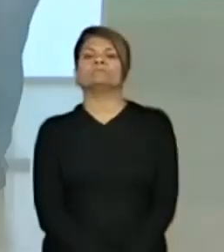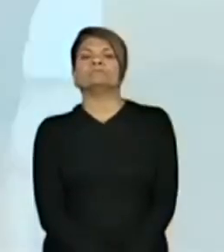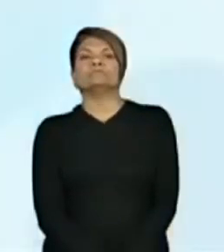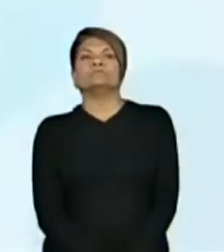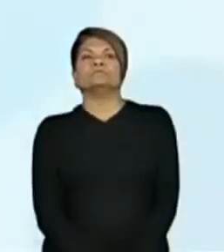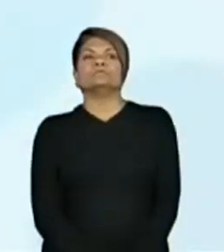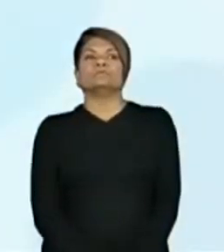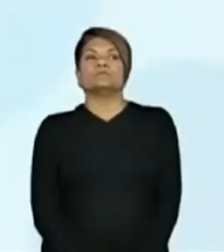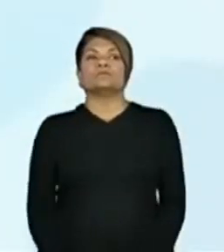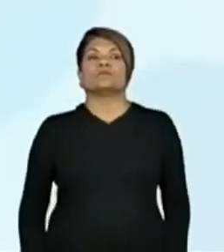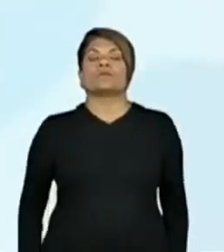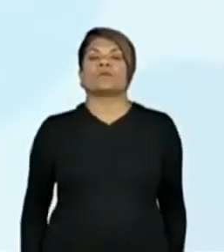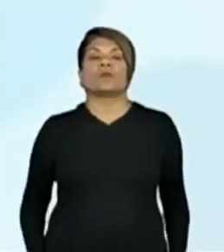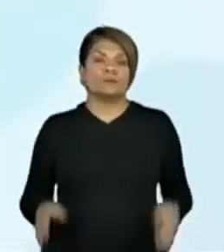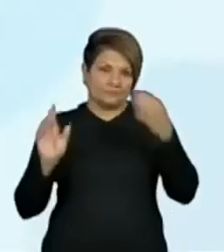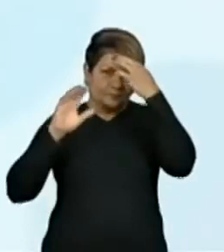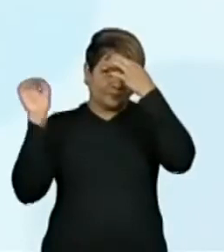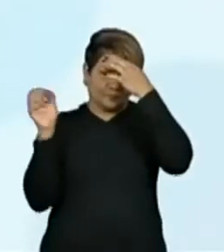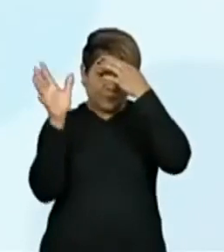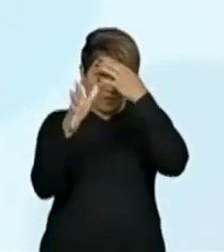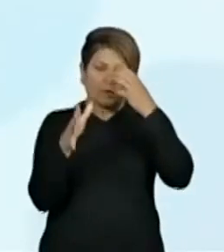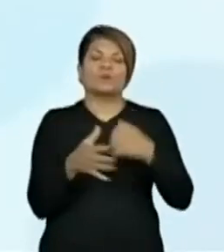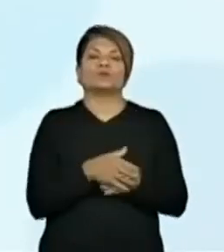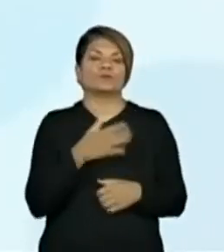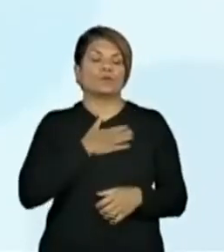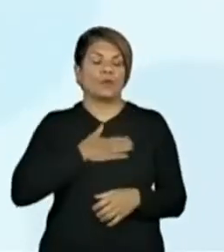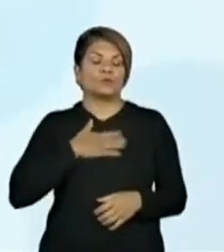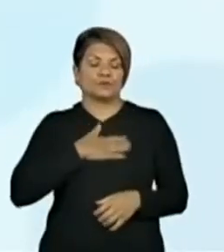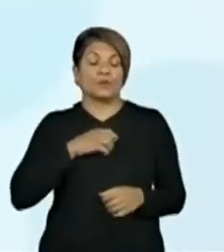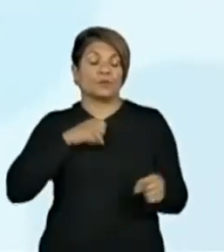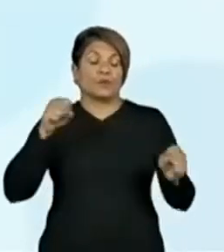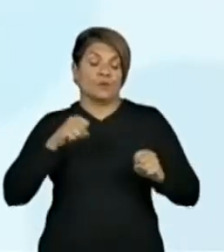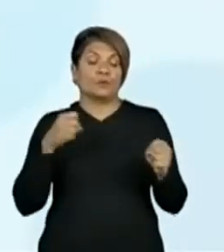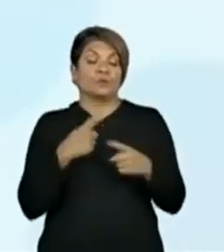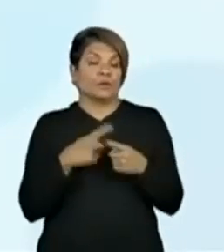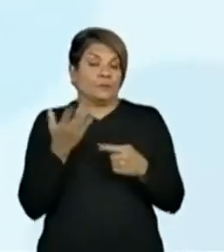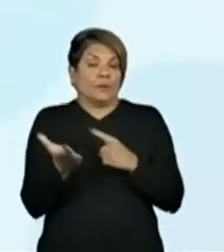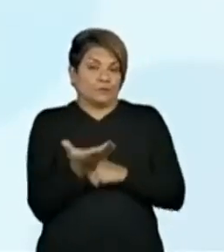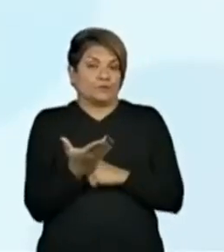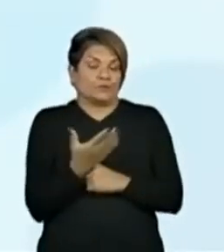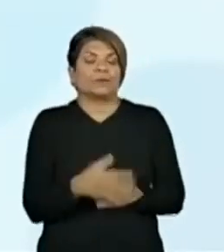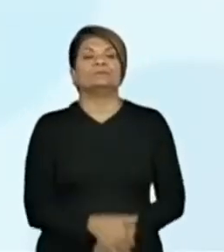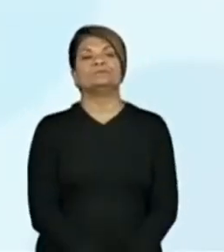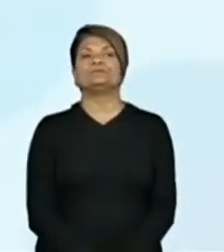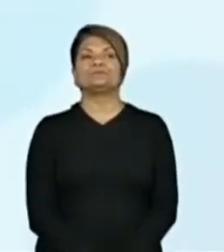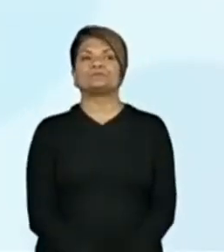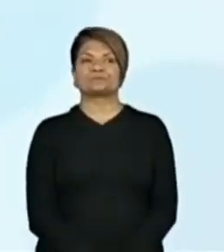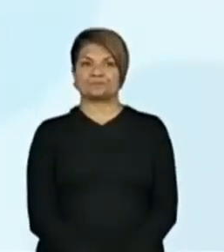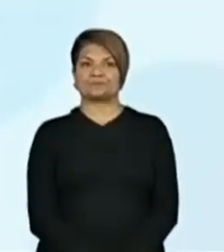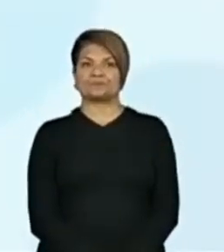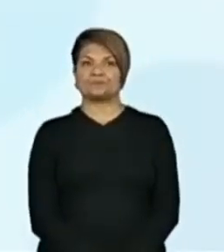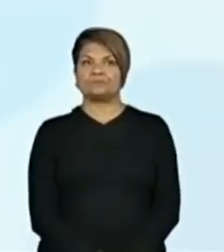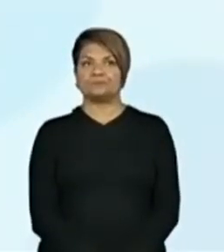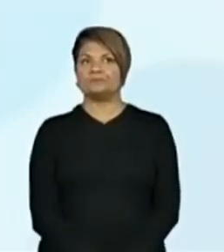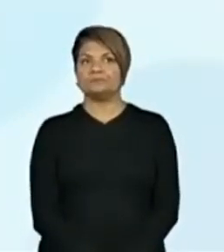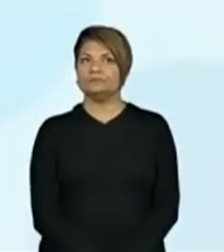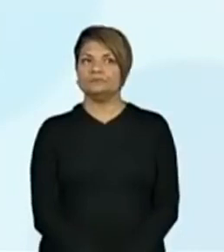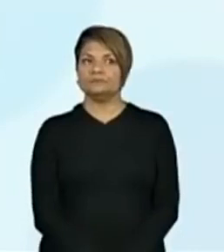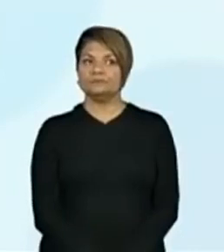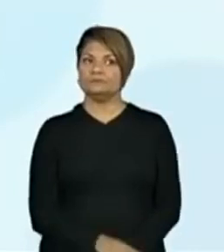Vocês também gostam do Oráculo? Eu adoro, porque ele me ajuda bastante aqui quando me atrapalha com a Lozinha, né? Então, olha só.